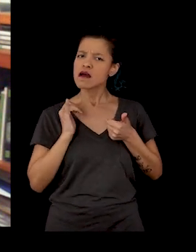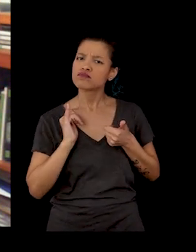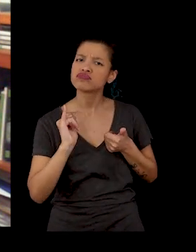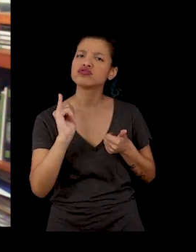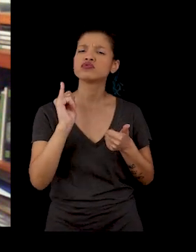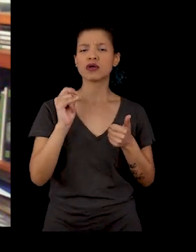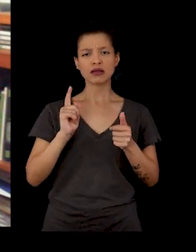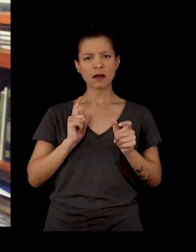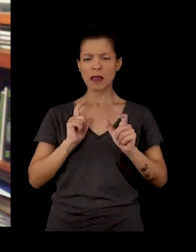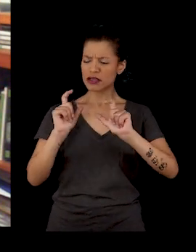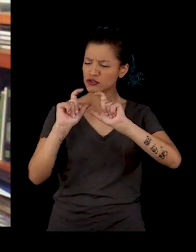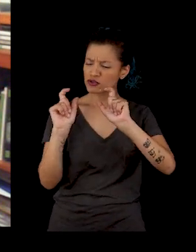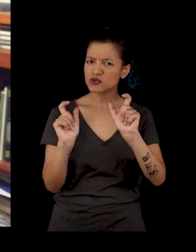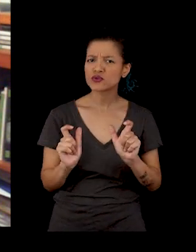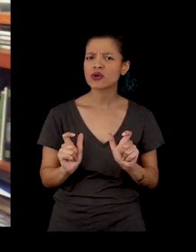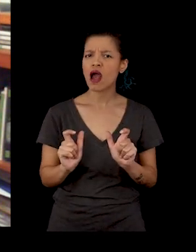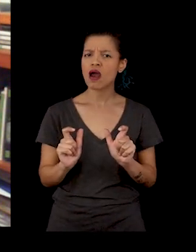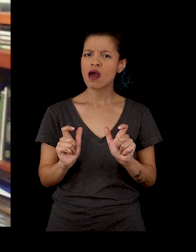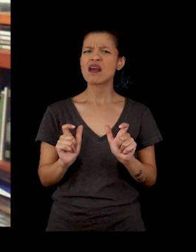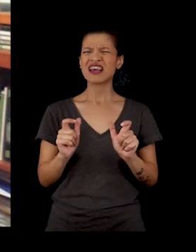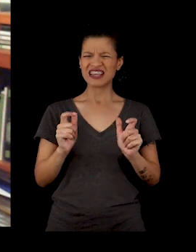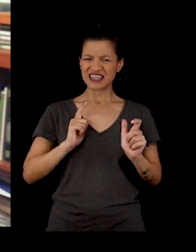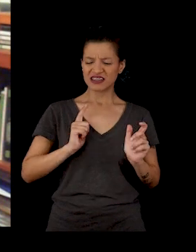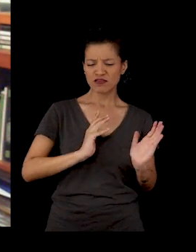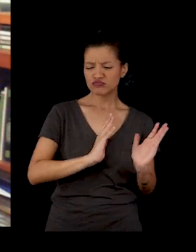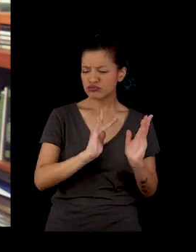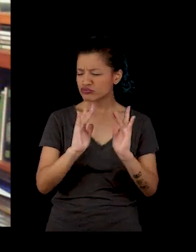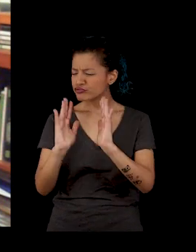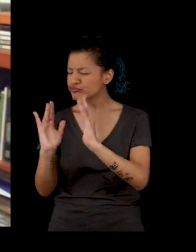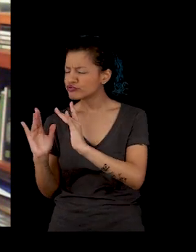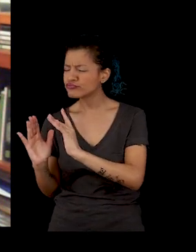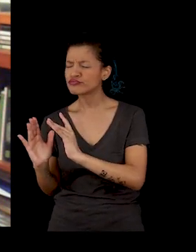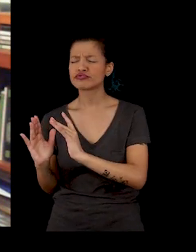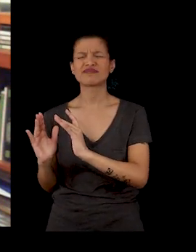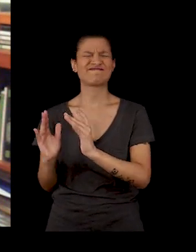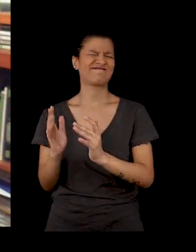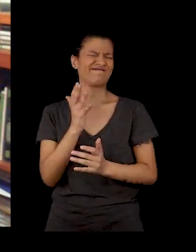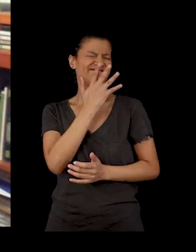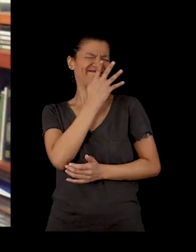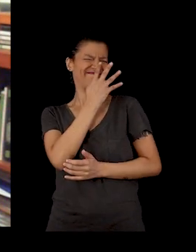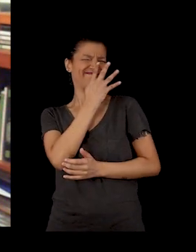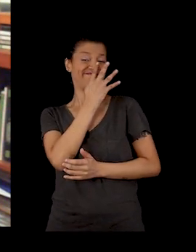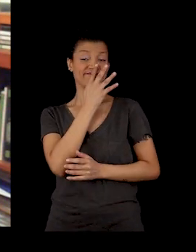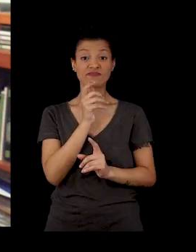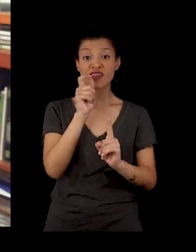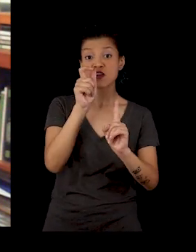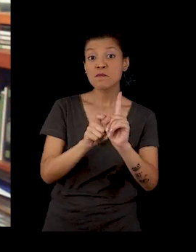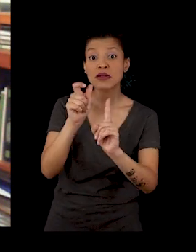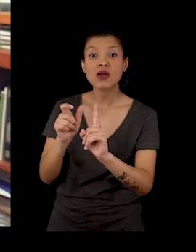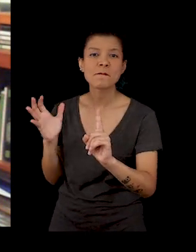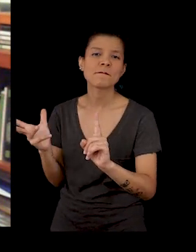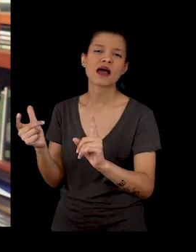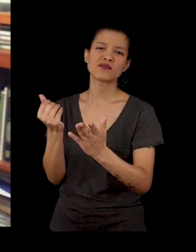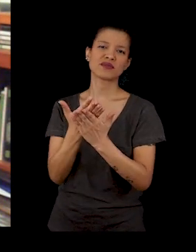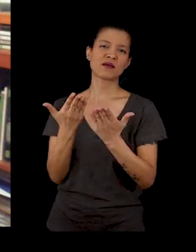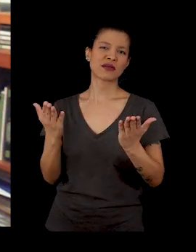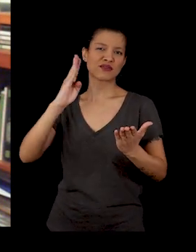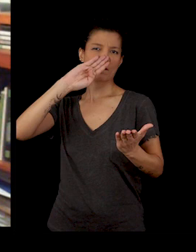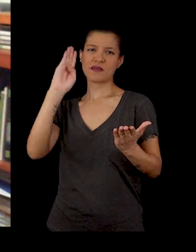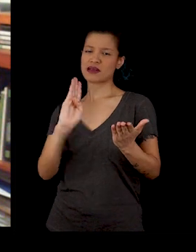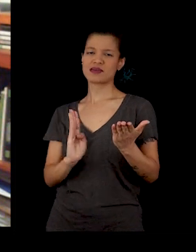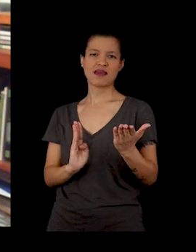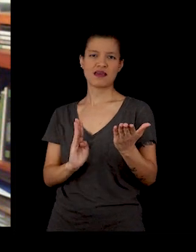de uma consistência extraordinária. São grandes personagens da dramaturgia